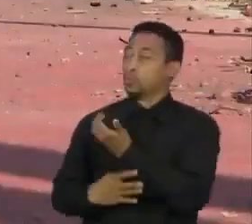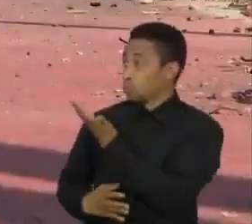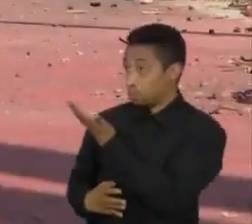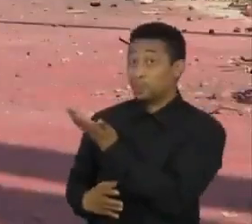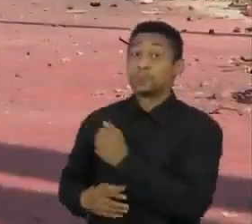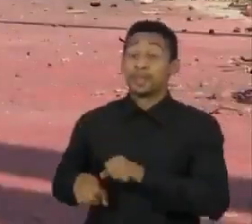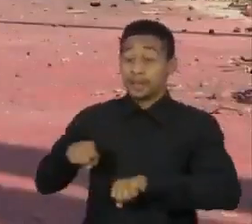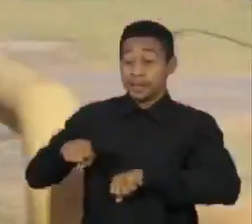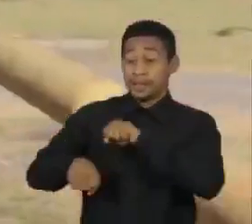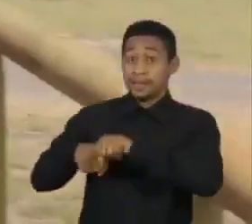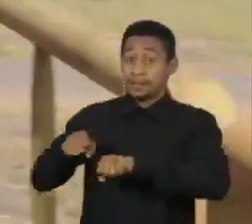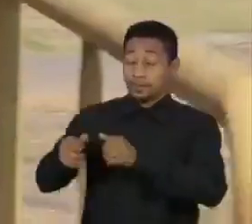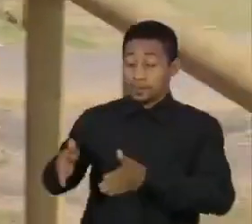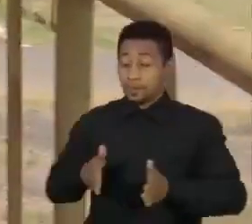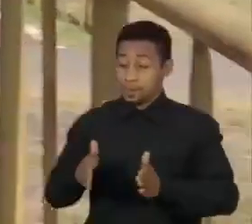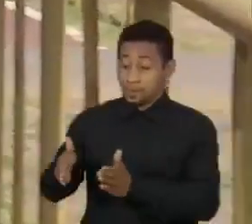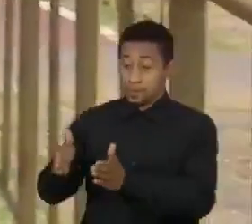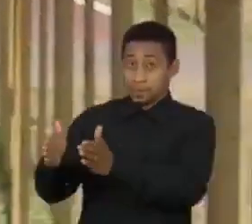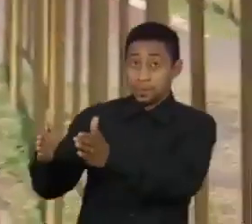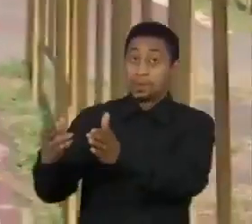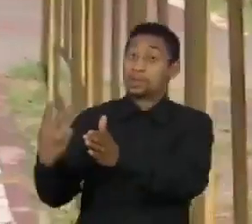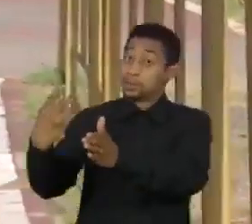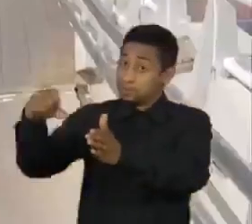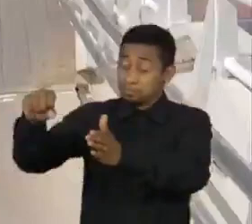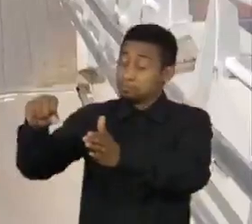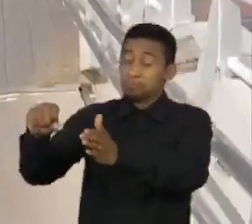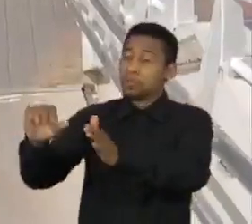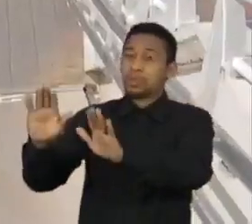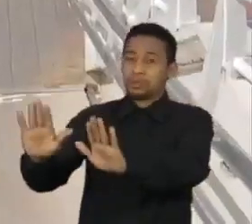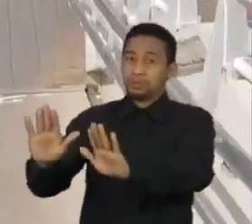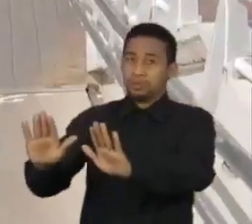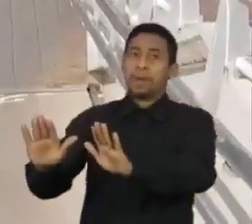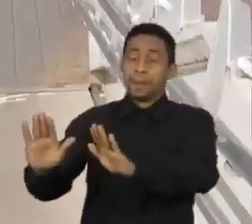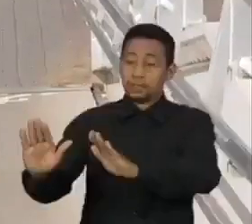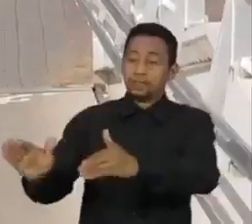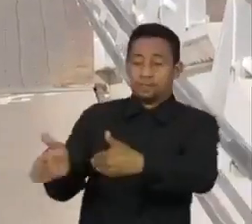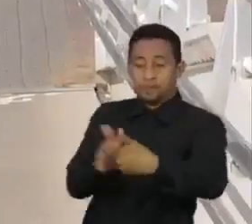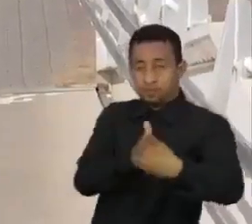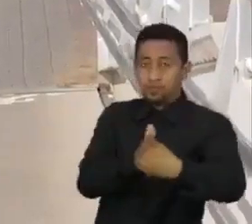ciclovia da marginal do Rio Pinheiros não foi atingida, mas teve um trecho interditado sem previsão para a liberação.